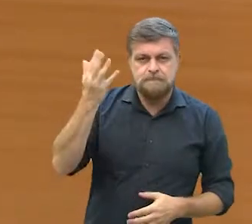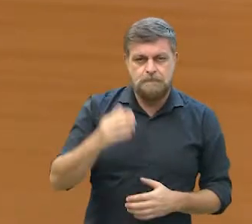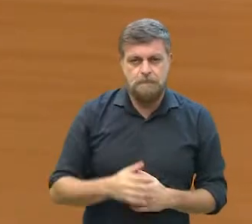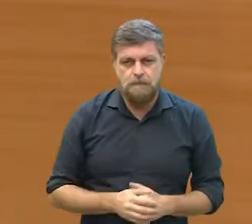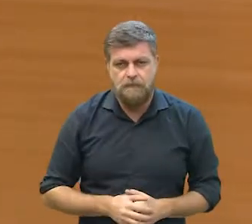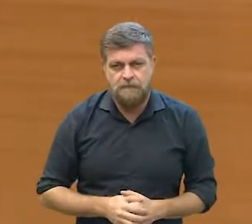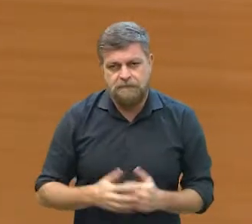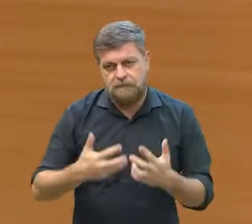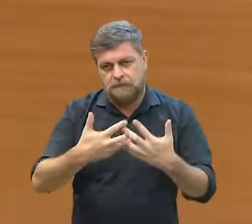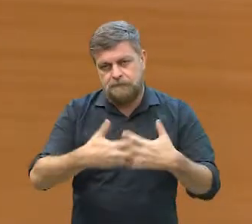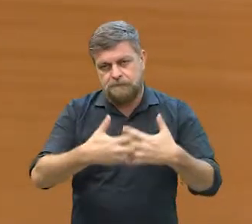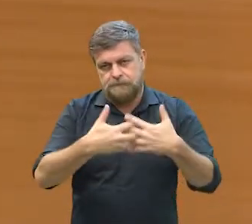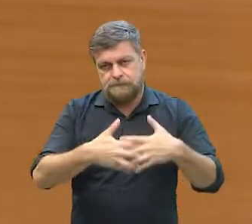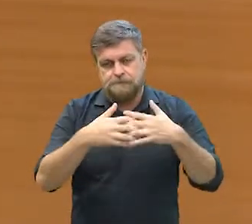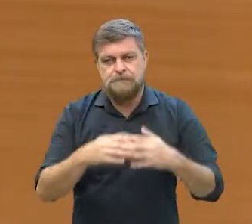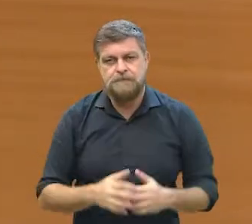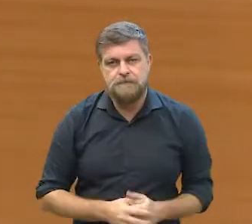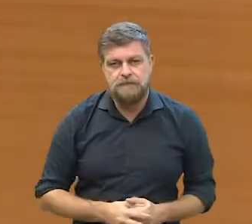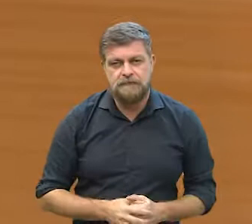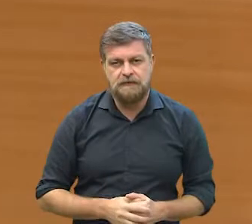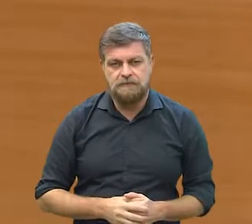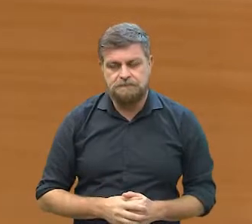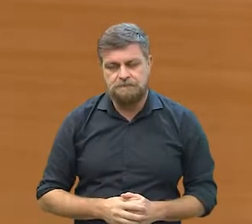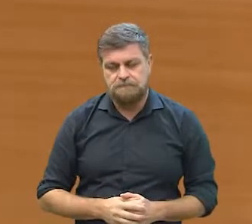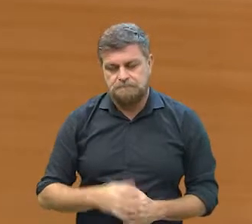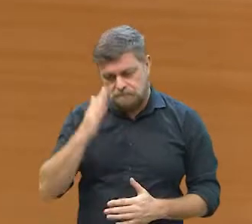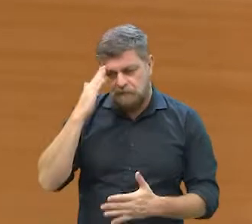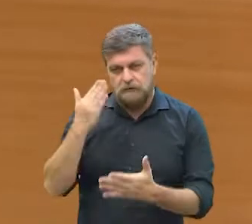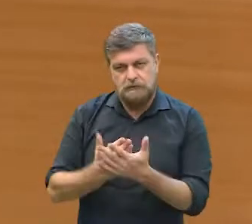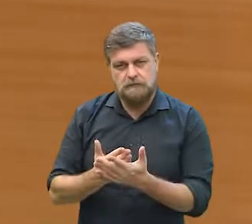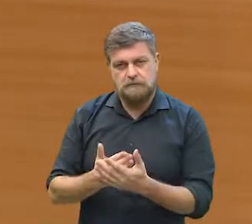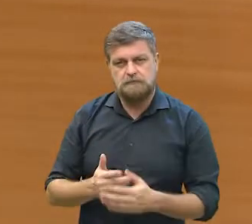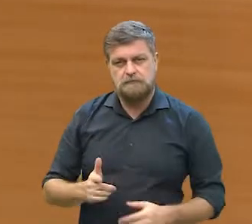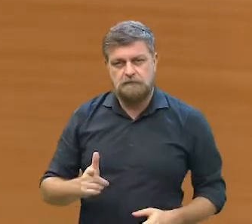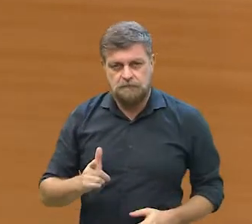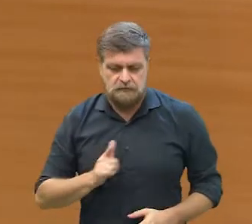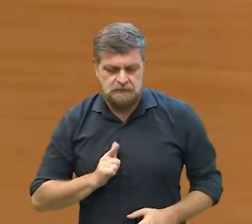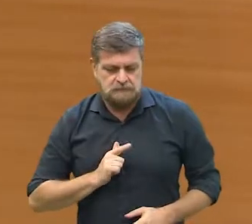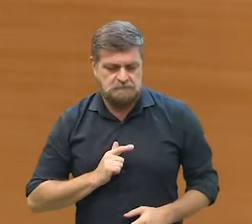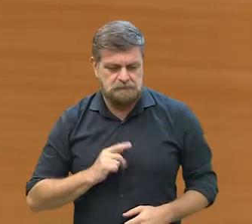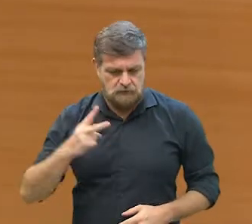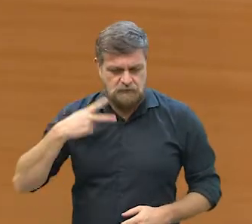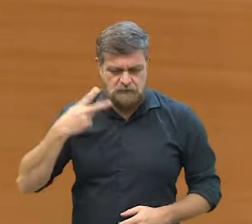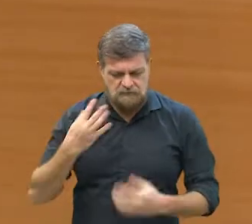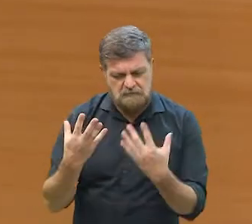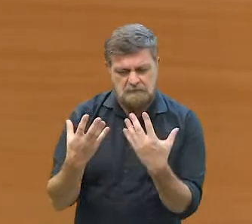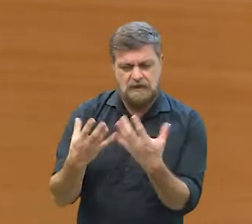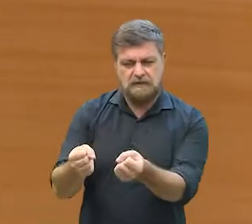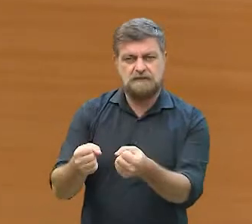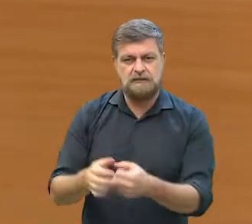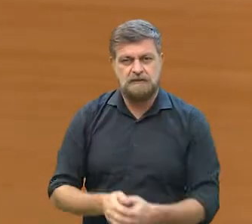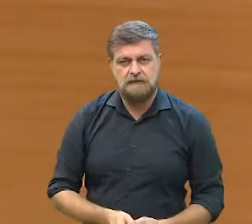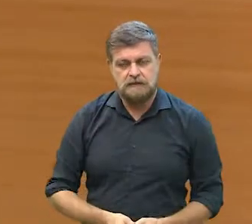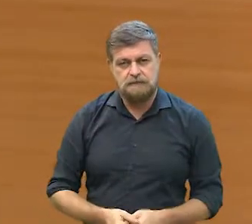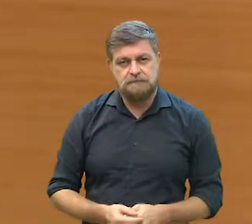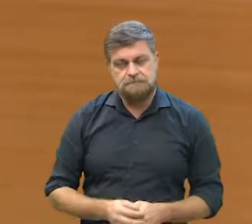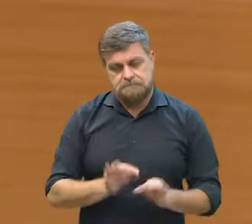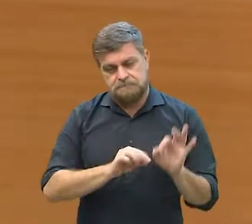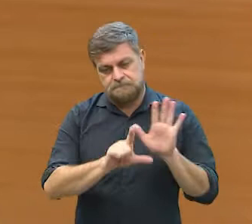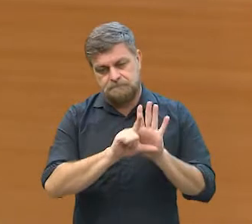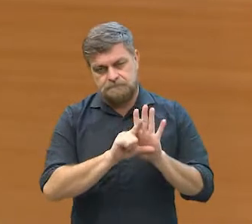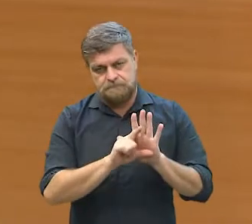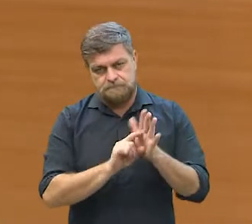para poder estar funcionando e eu tenho certeza que vai ser aprovada, né? Acho que não vai ter óbvio entre os vereadores da aprovação desse